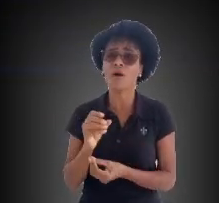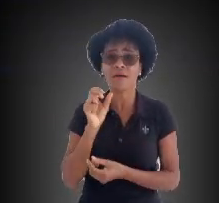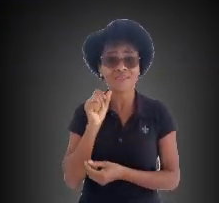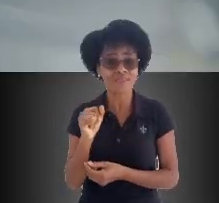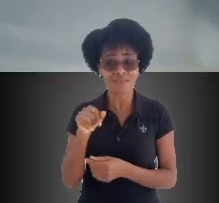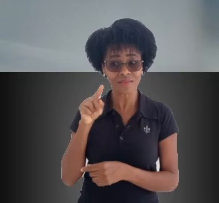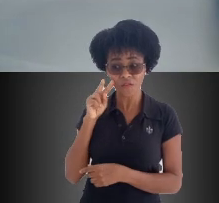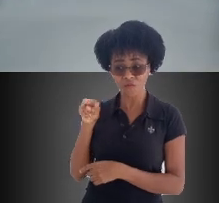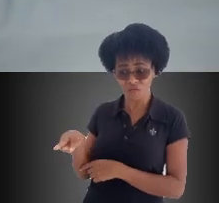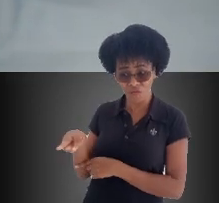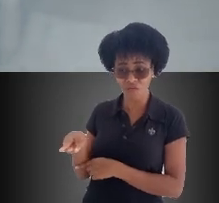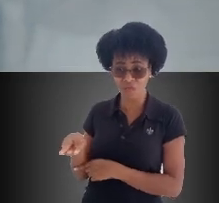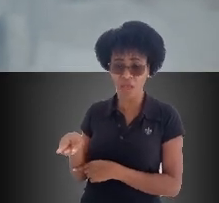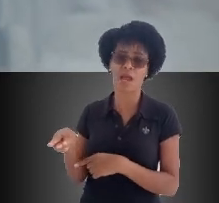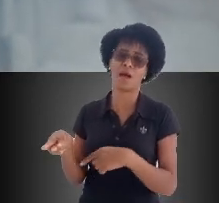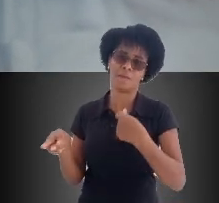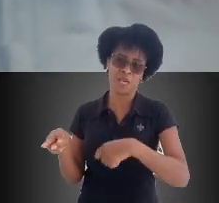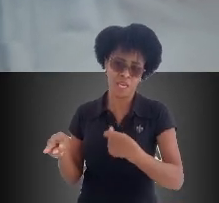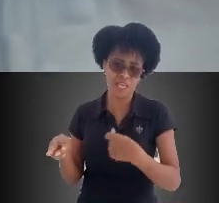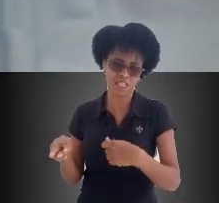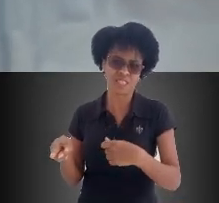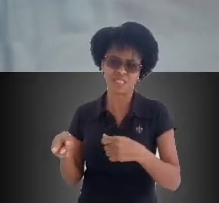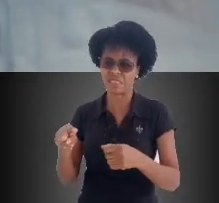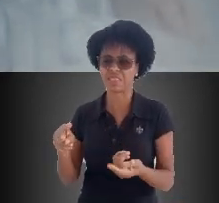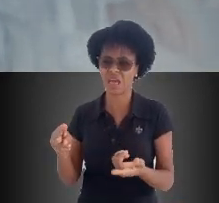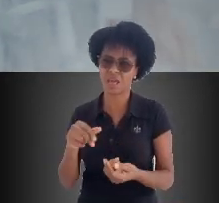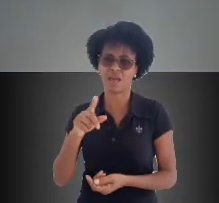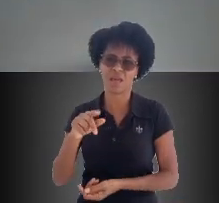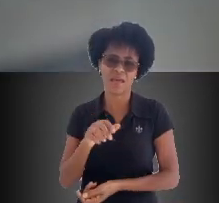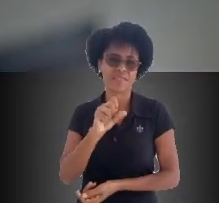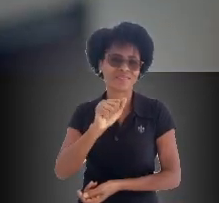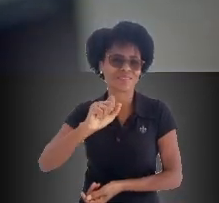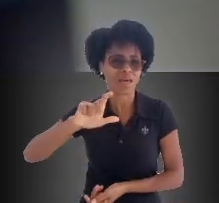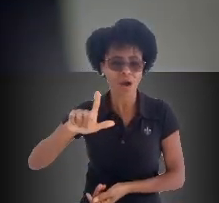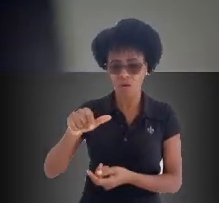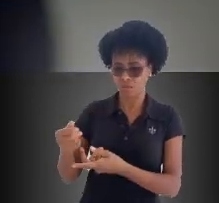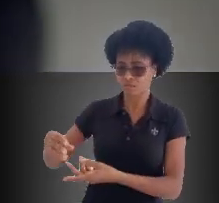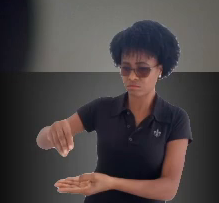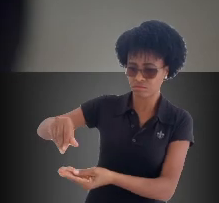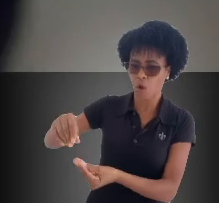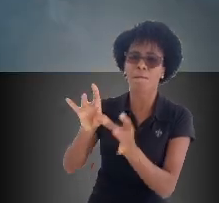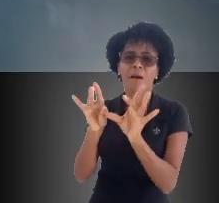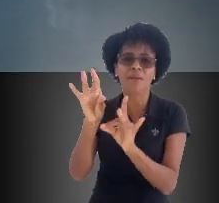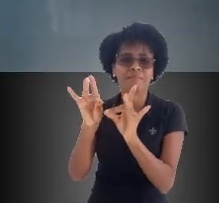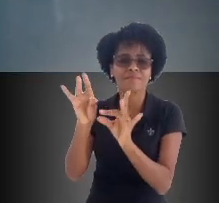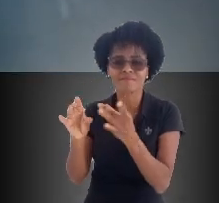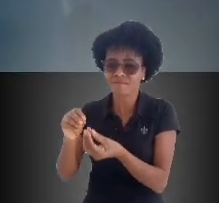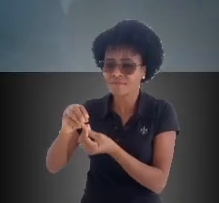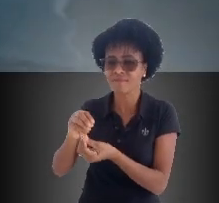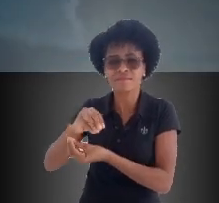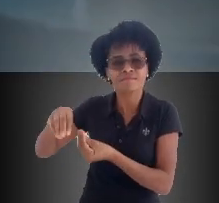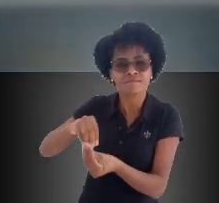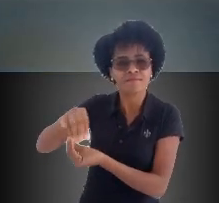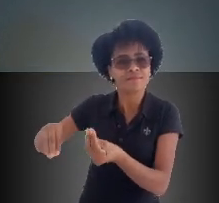depender de como vai estar essa reação durante sete dias, a gente vê a viscosidade. Se tiver muito líquido, a gente acrescenta sal, para que fique